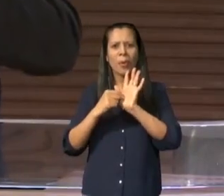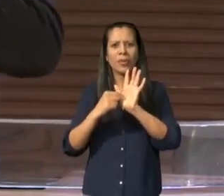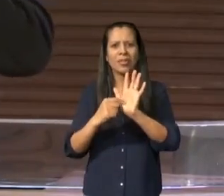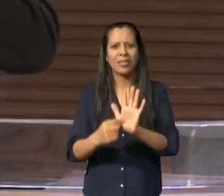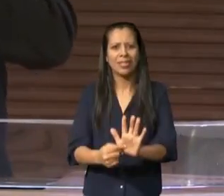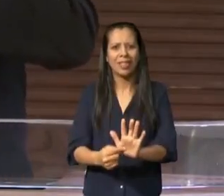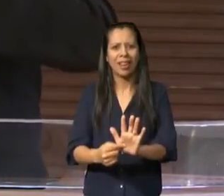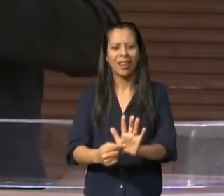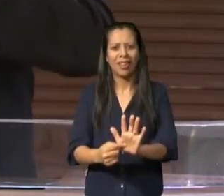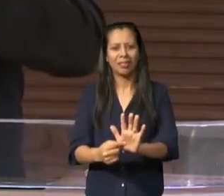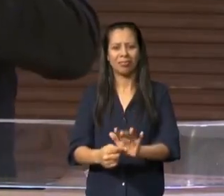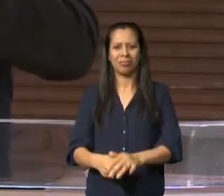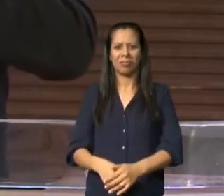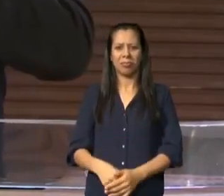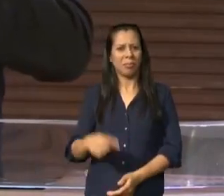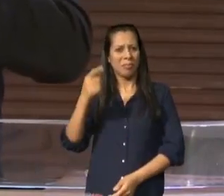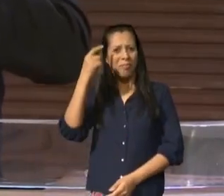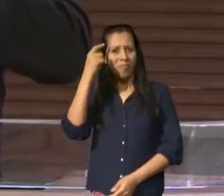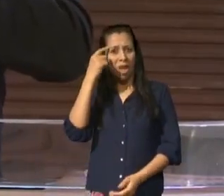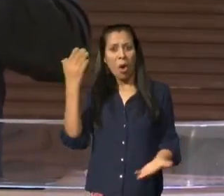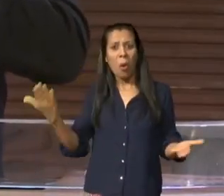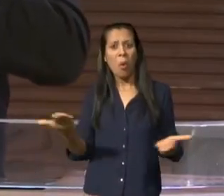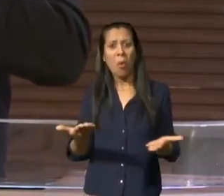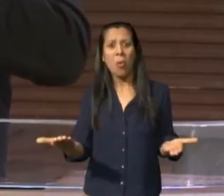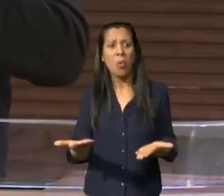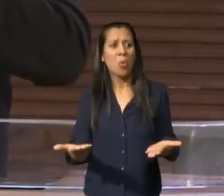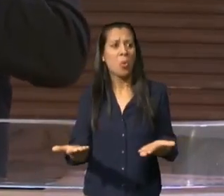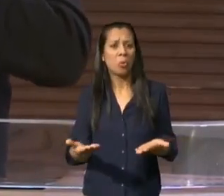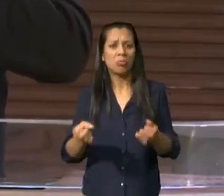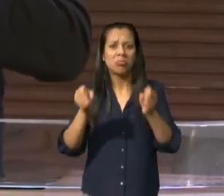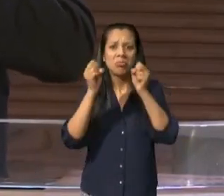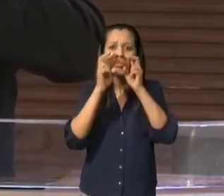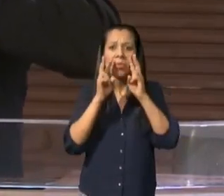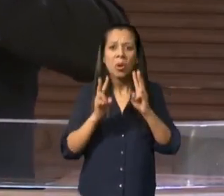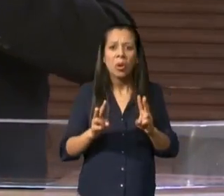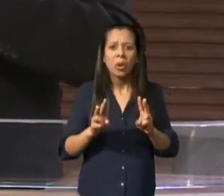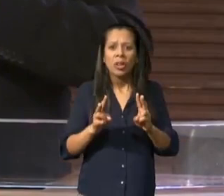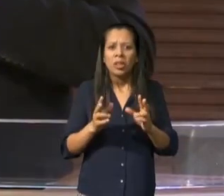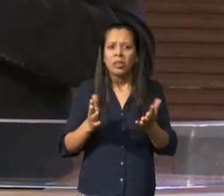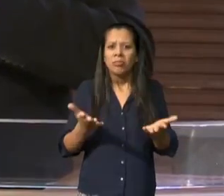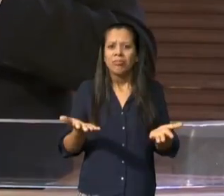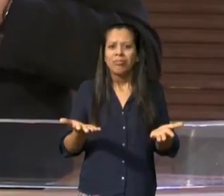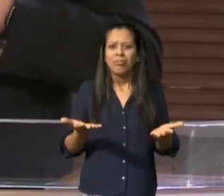Deus está comigo eu jamais me desviaria dos caminhos do Senhor